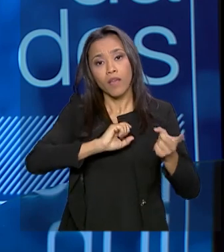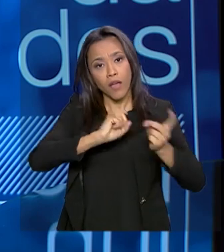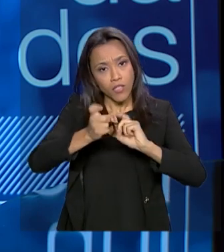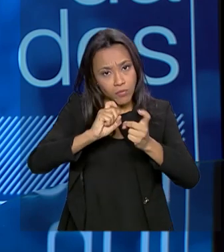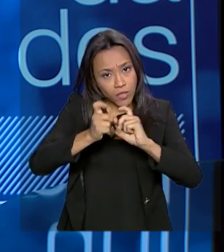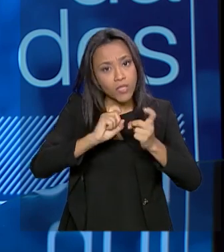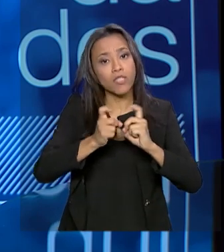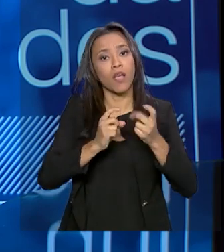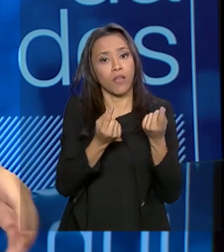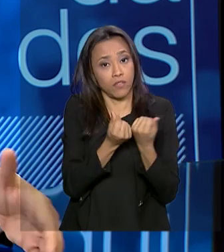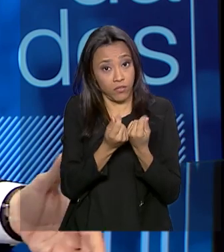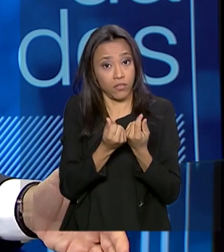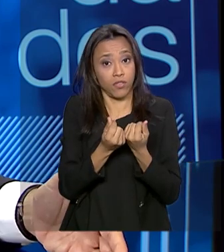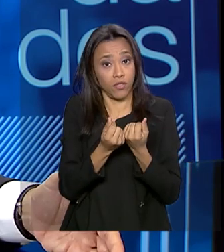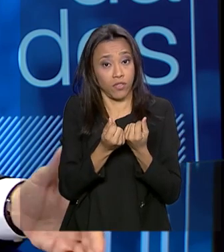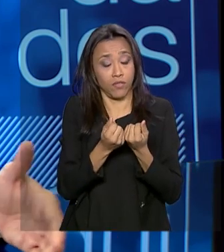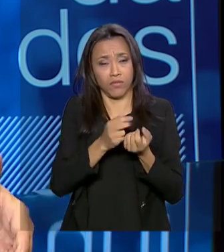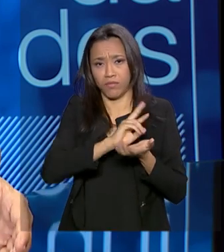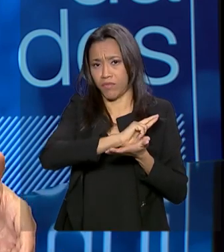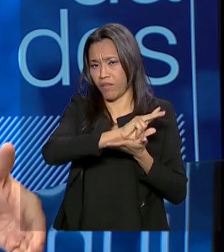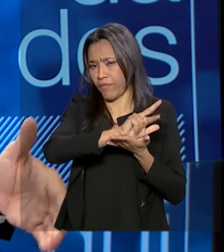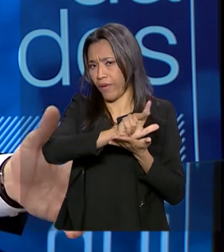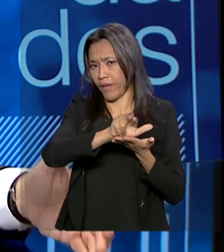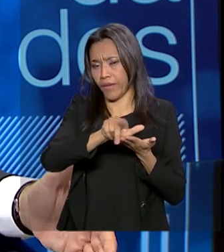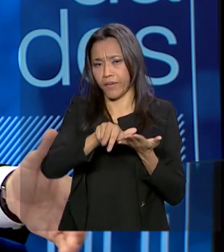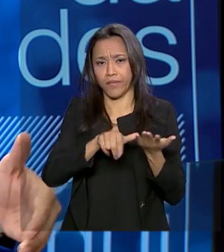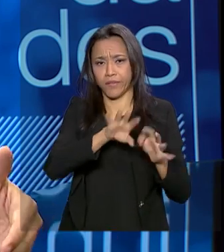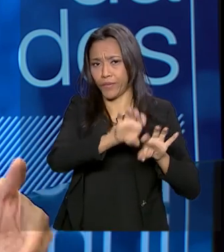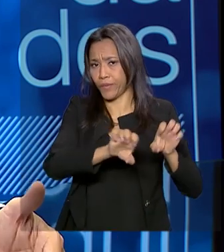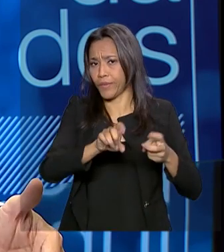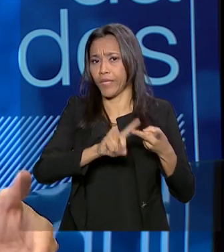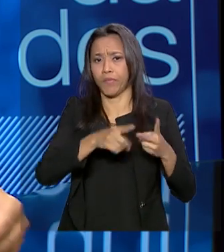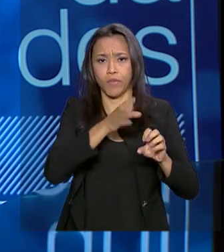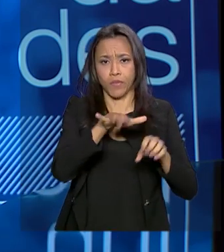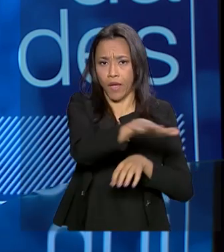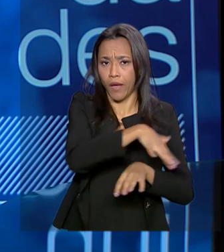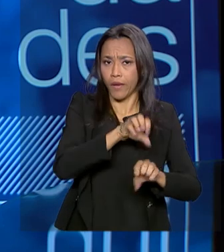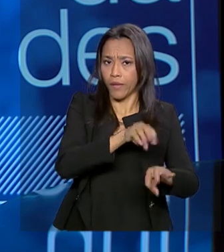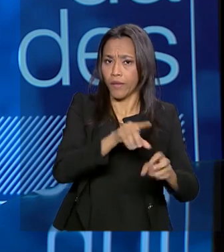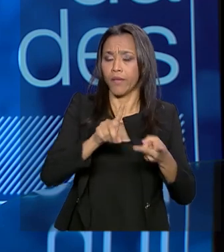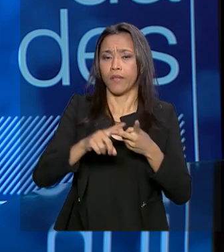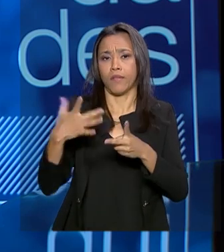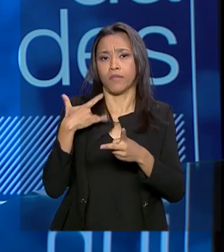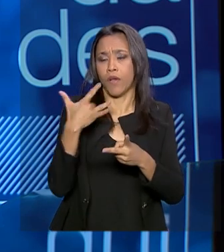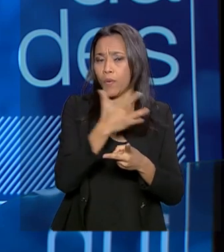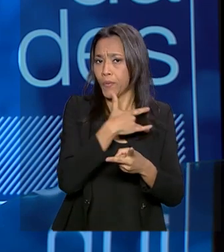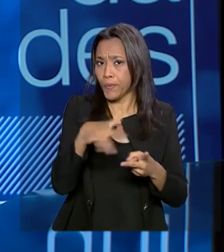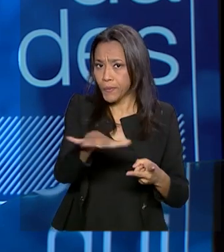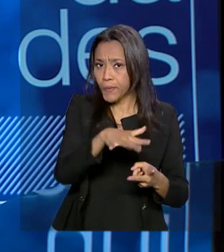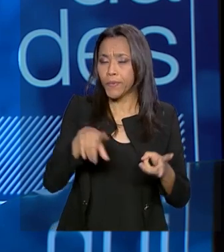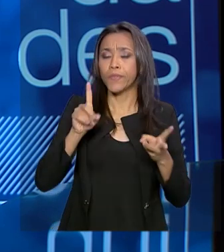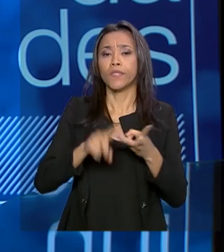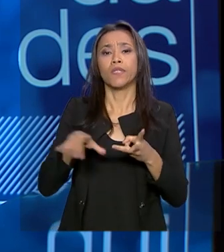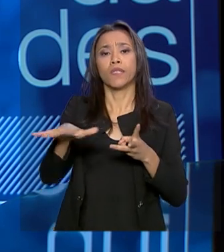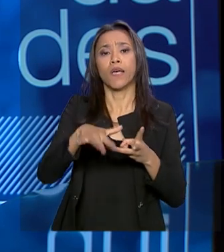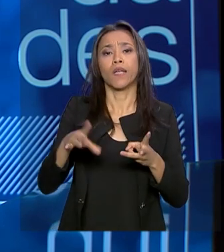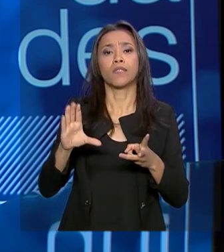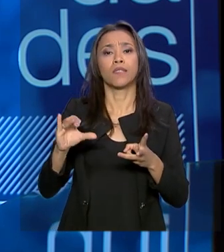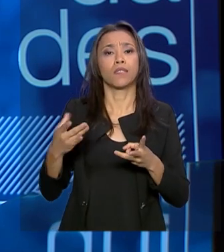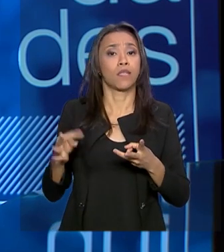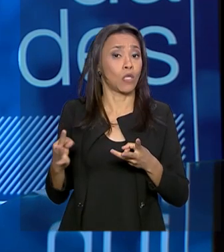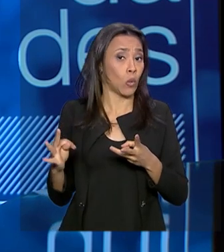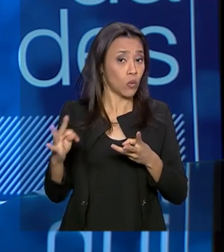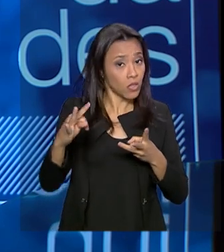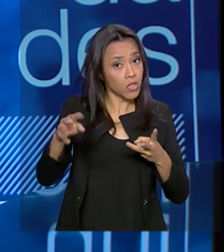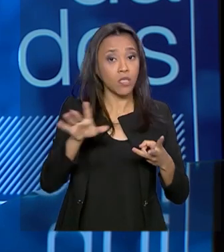recursos em diversas estruturas. Temos isso na educação, temos isso na saúde, temos isso no Ministério da Ciência, Tecnologia, de